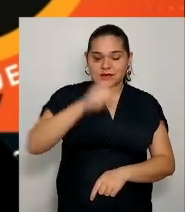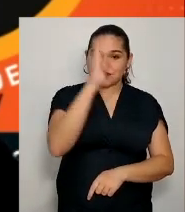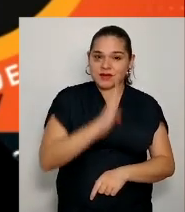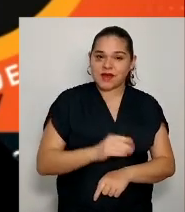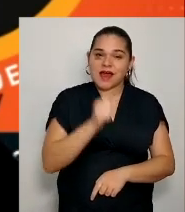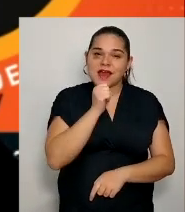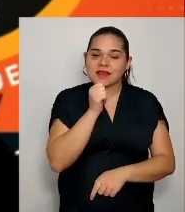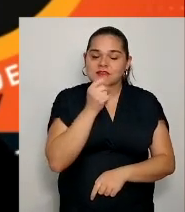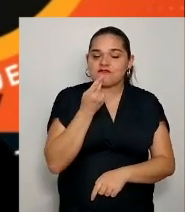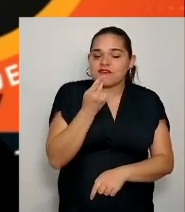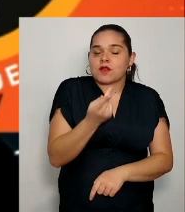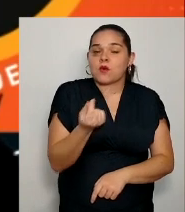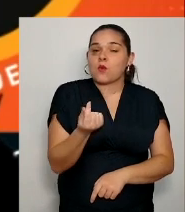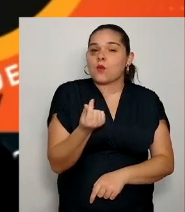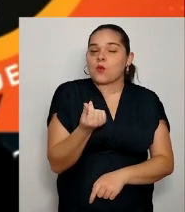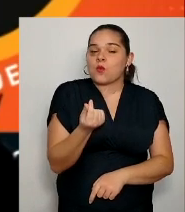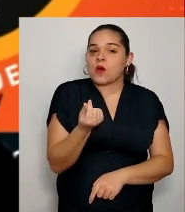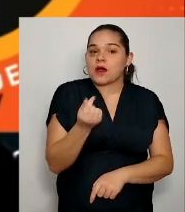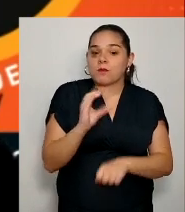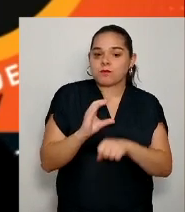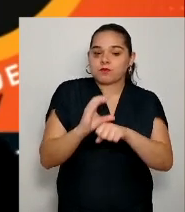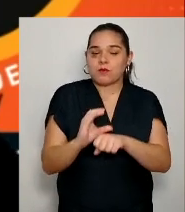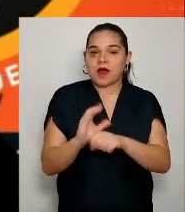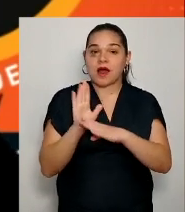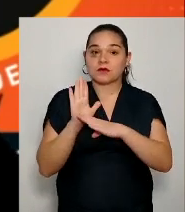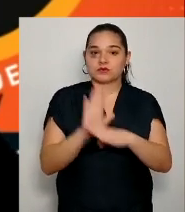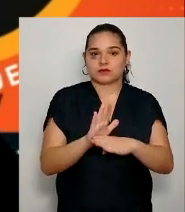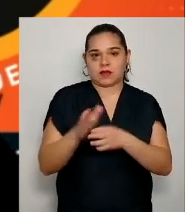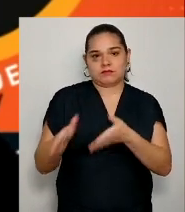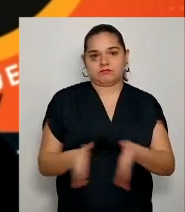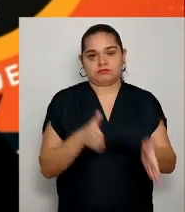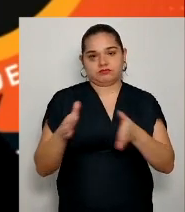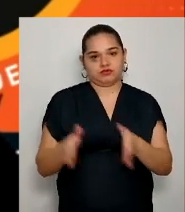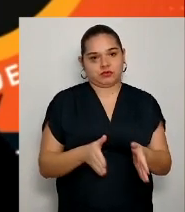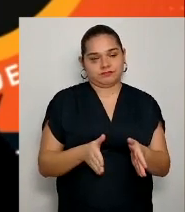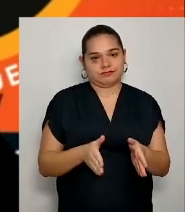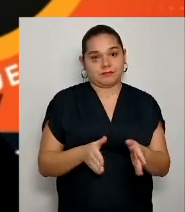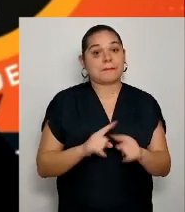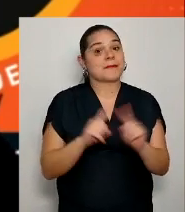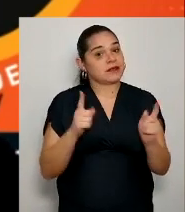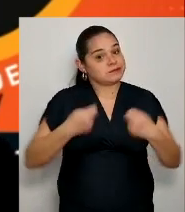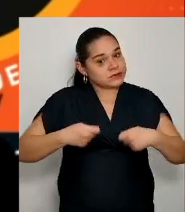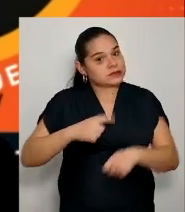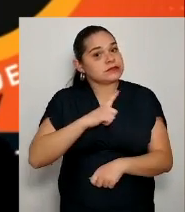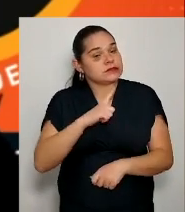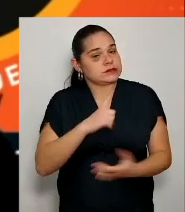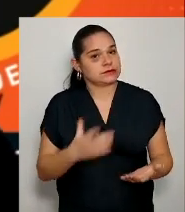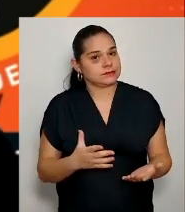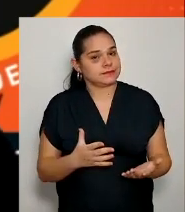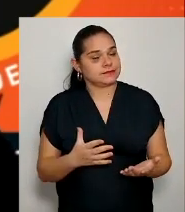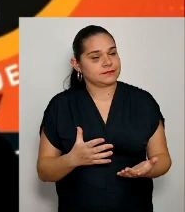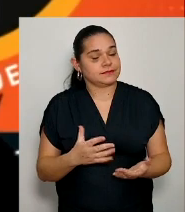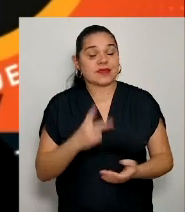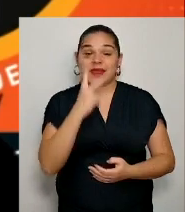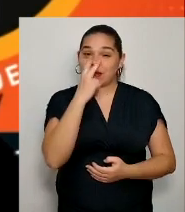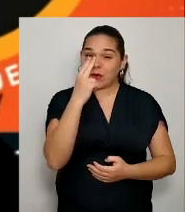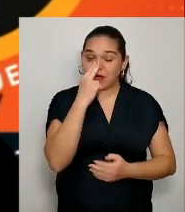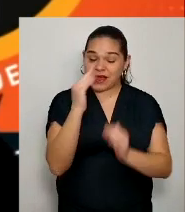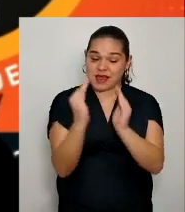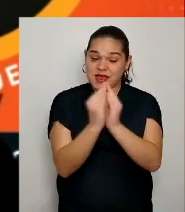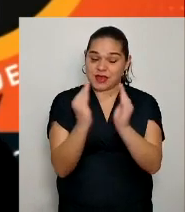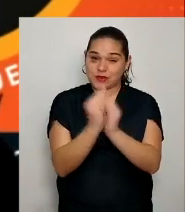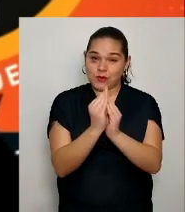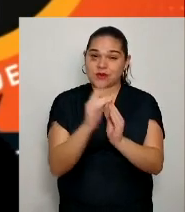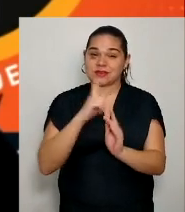vai ter que ter. Eu acho que a Renault pode ter o assédio do governo francês, mas vai ter que negociar,